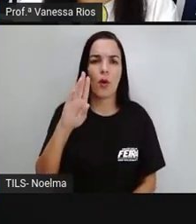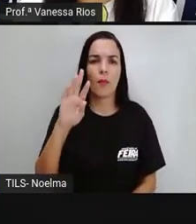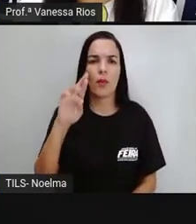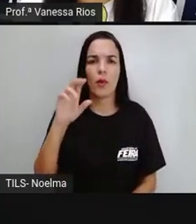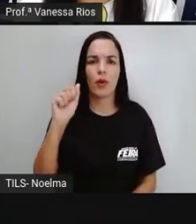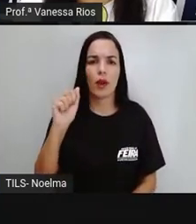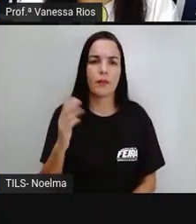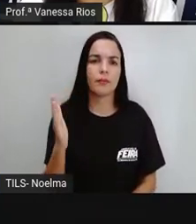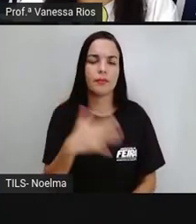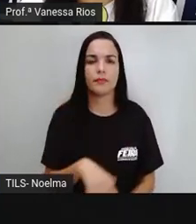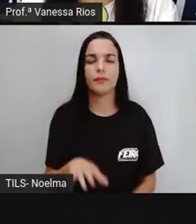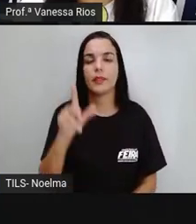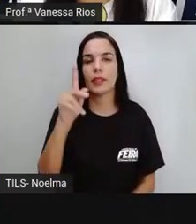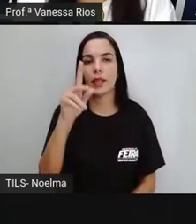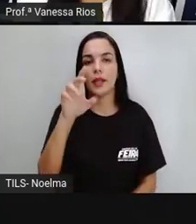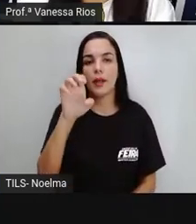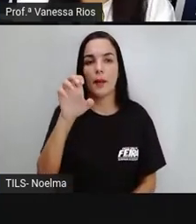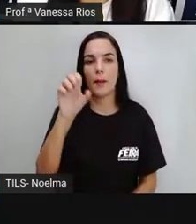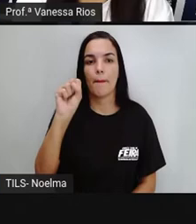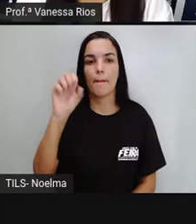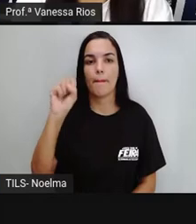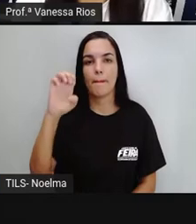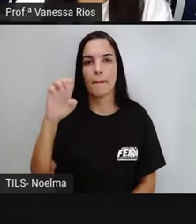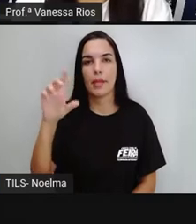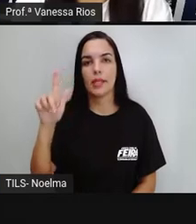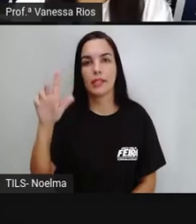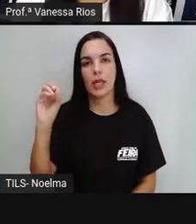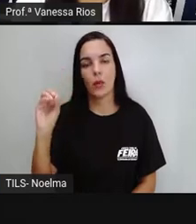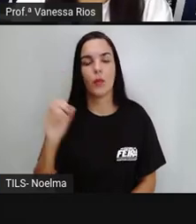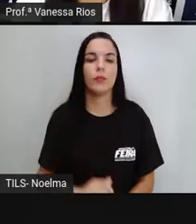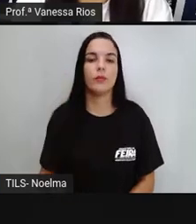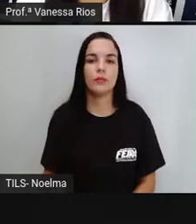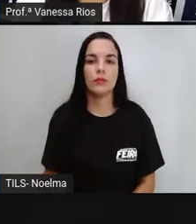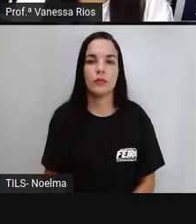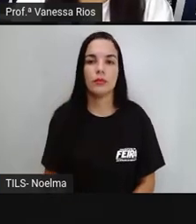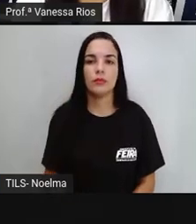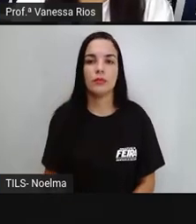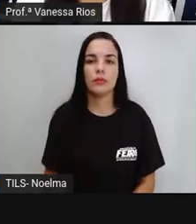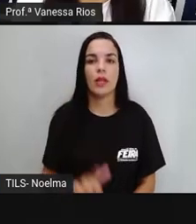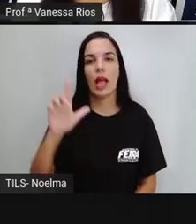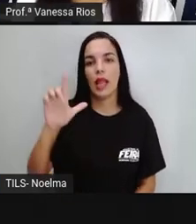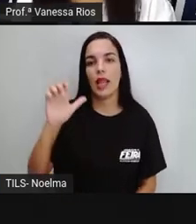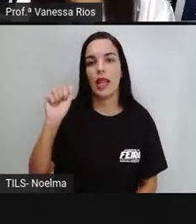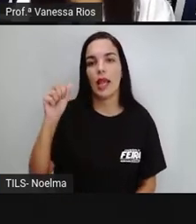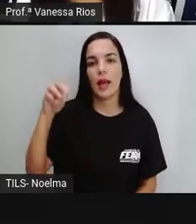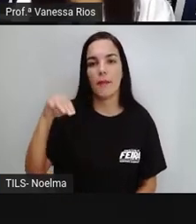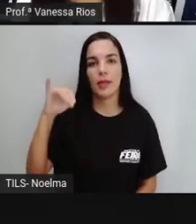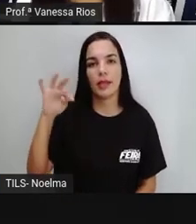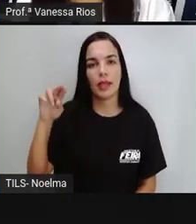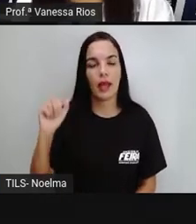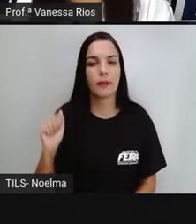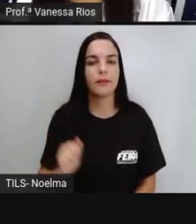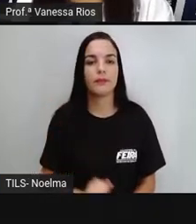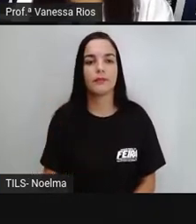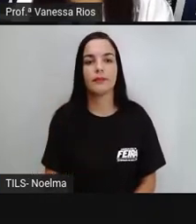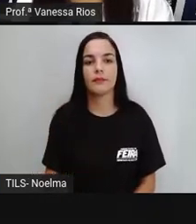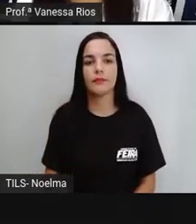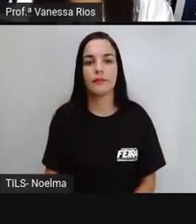abóbora. Essa palavra é a palavra pêssego. Aí tem lâmina.